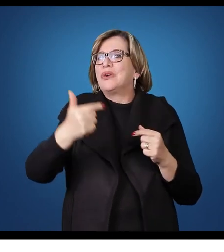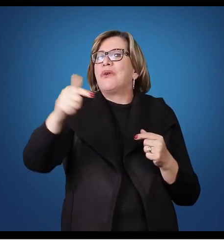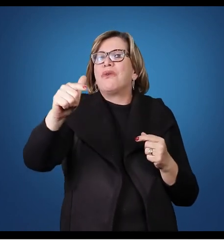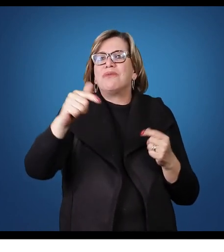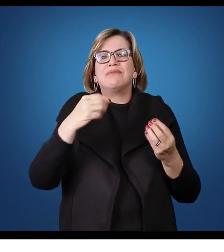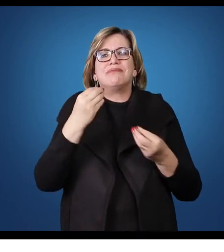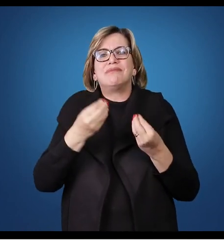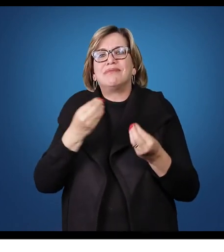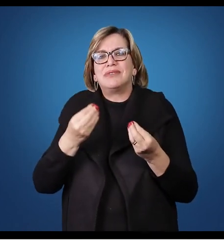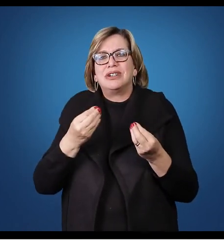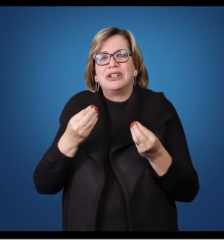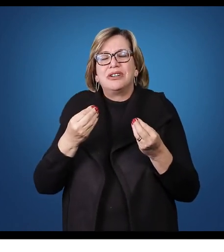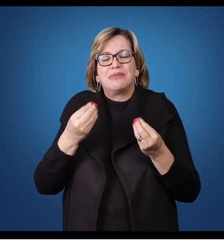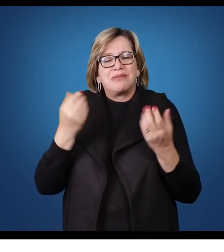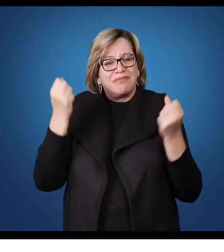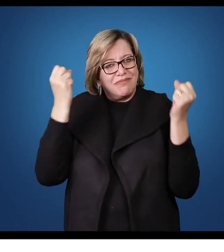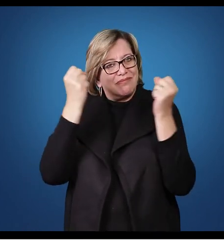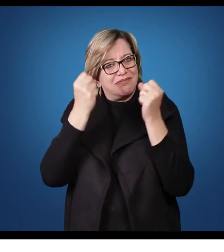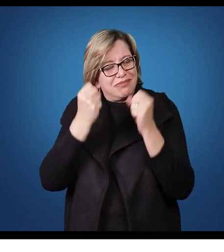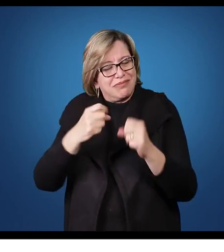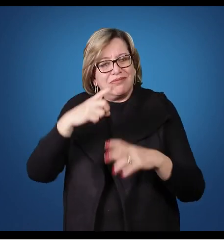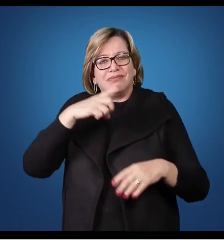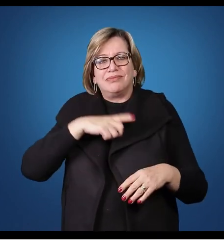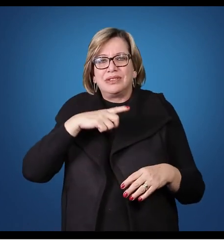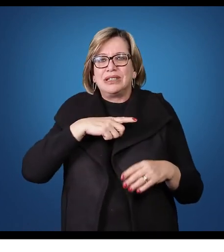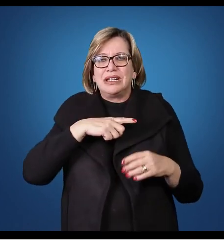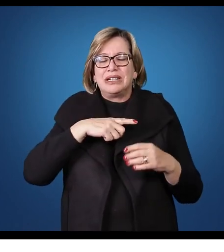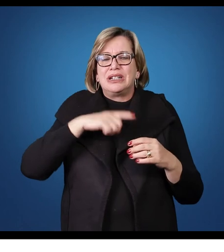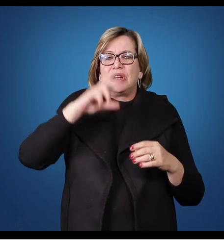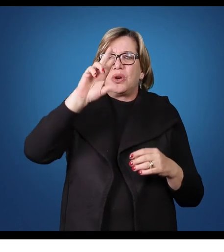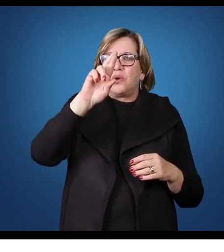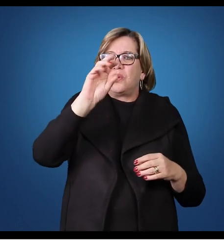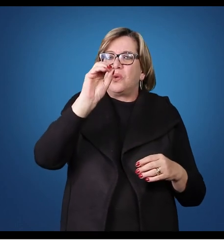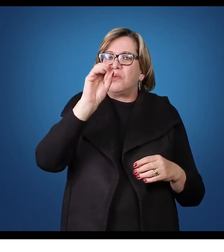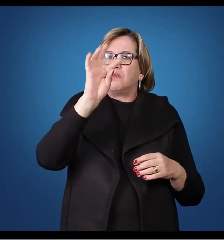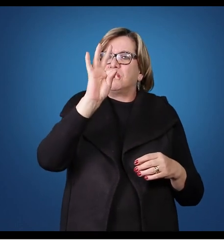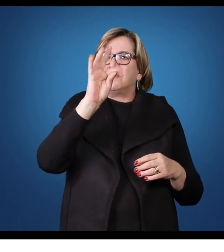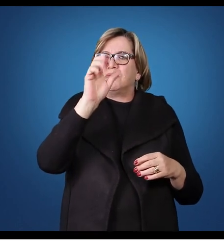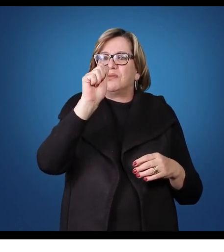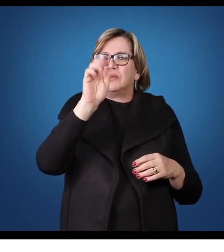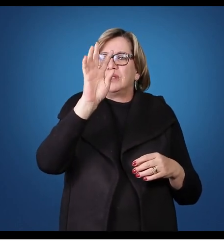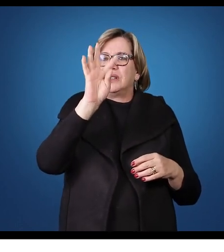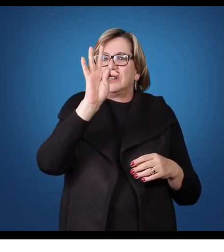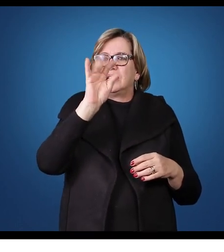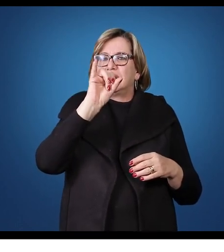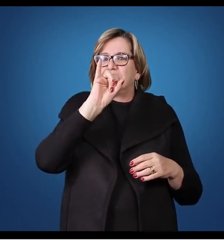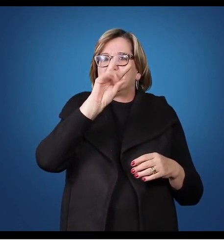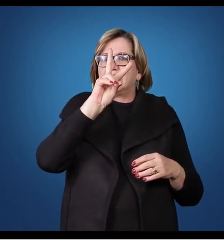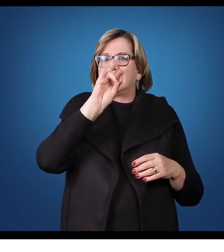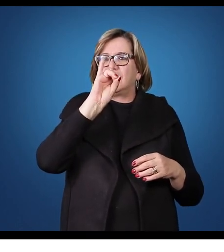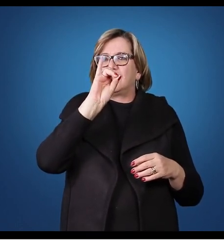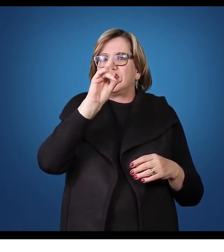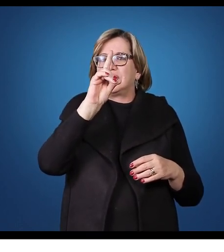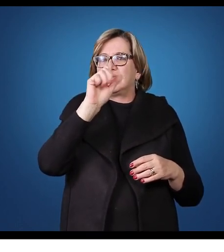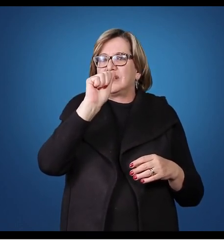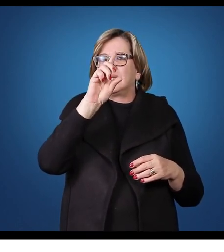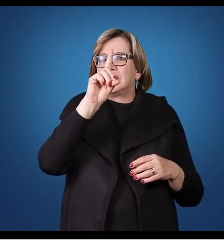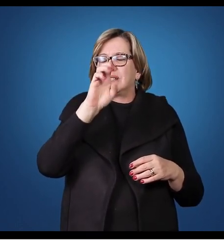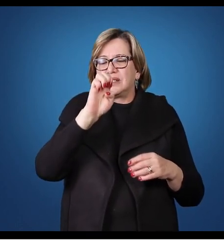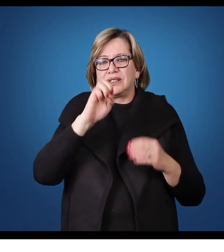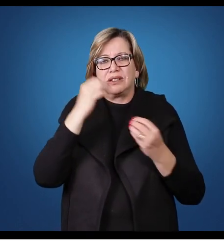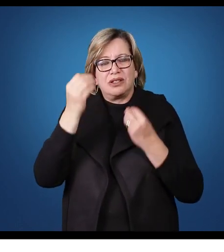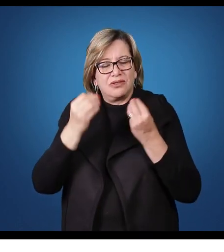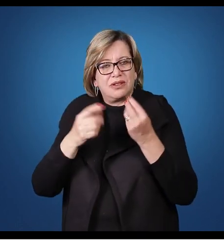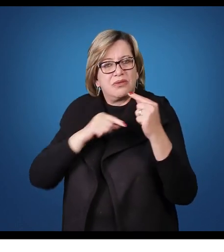fonte para gerar esta rotatividade em meu estoque. O próprio estoque vai gerar, o